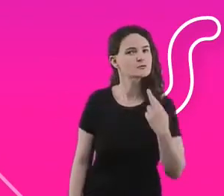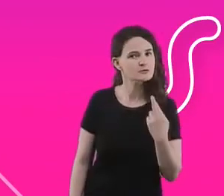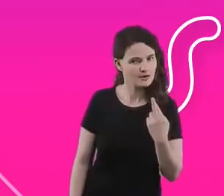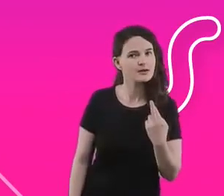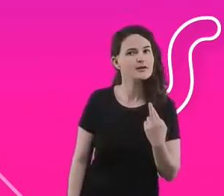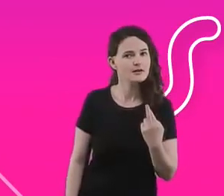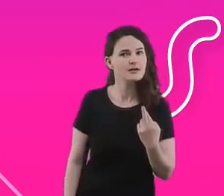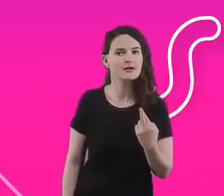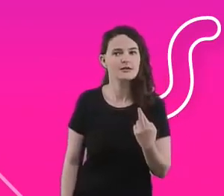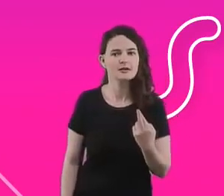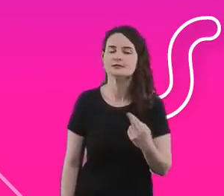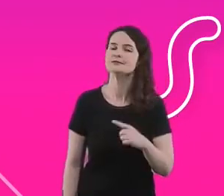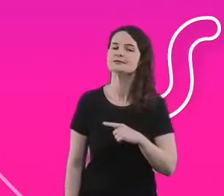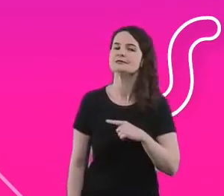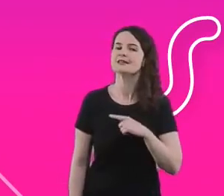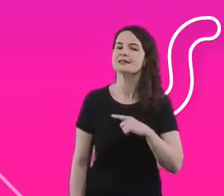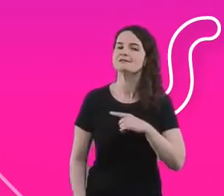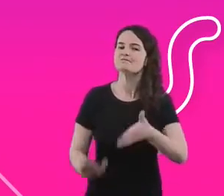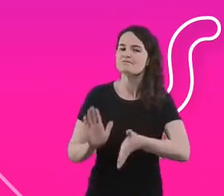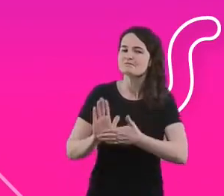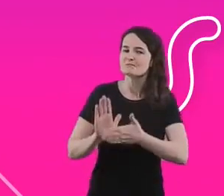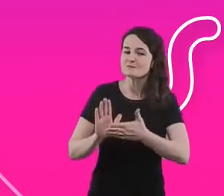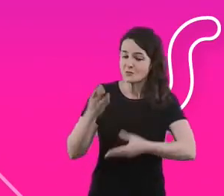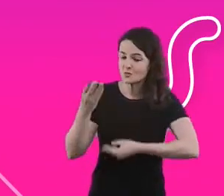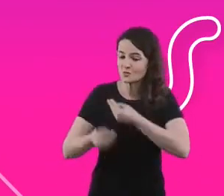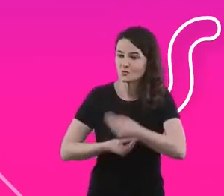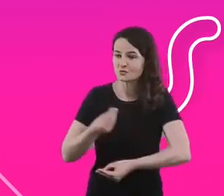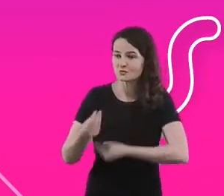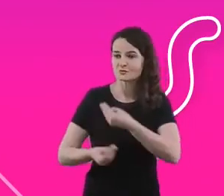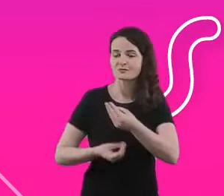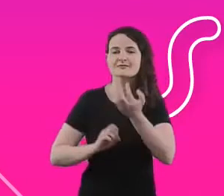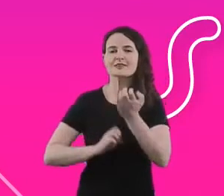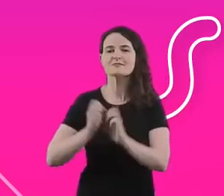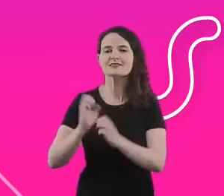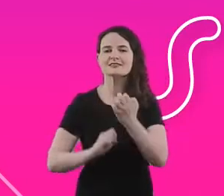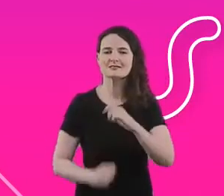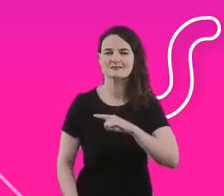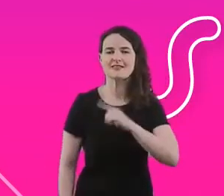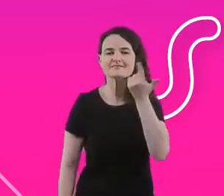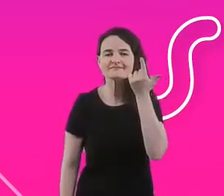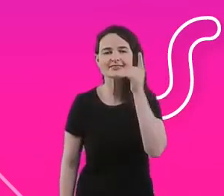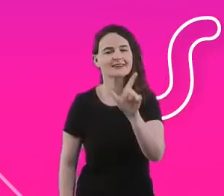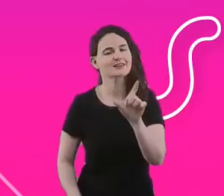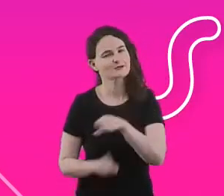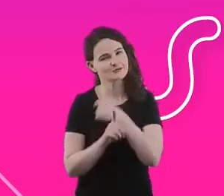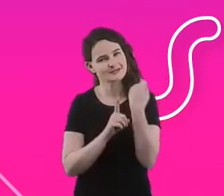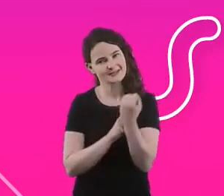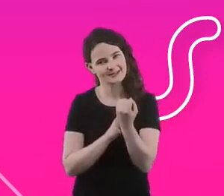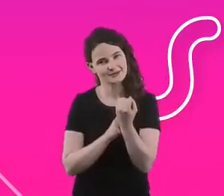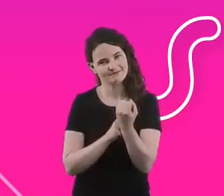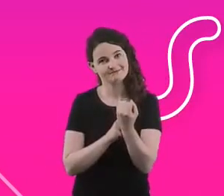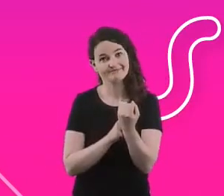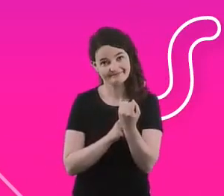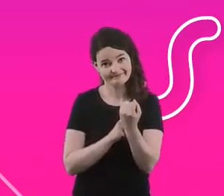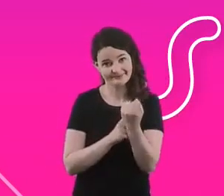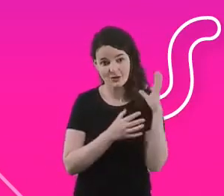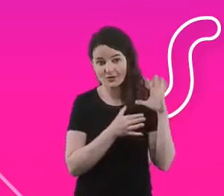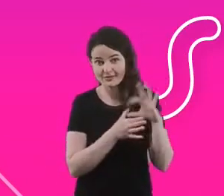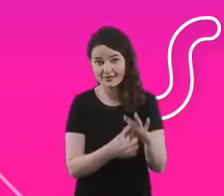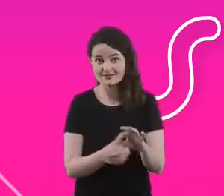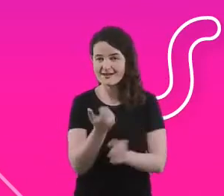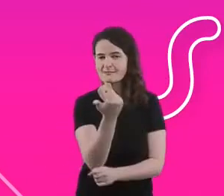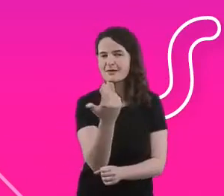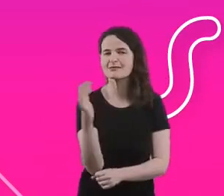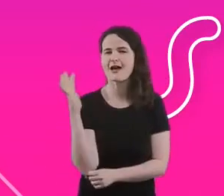gente falar realmente como a gente está trazendo ganhos para a sociedade, porque quando a fala de ambiental, a gente consegue ter uma visão clara do que o ambiental